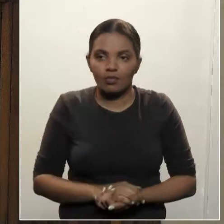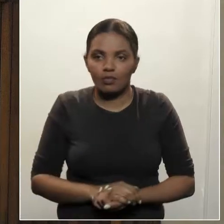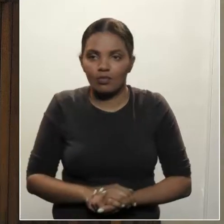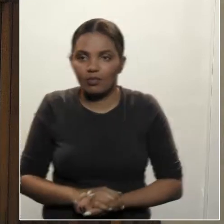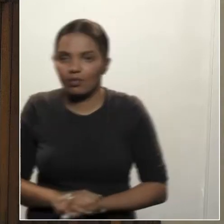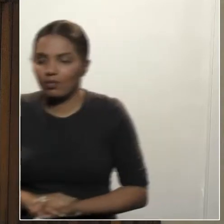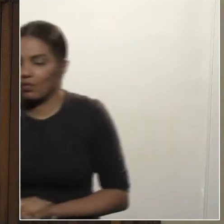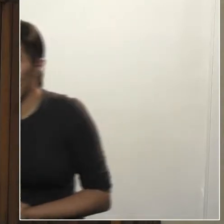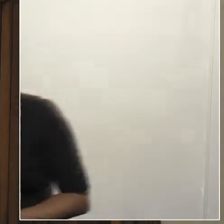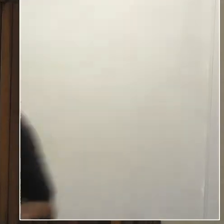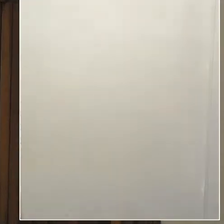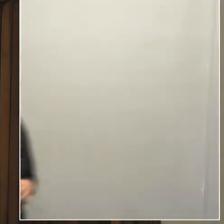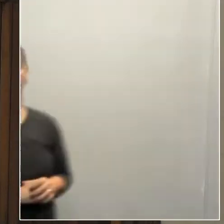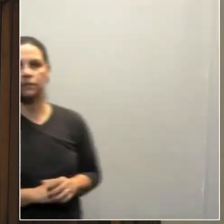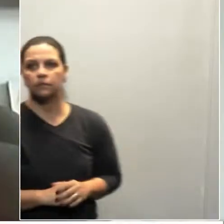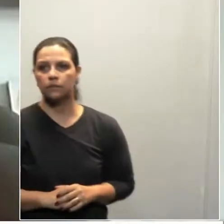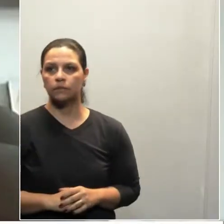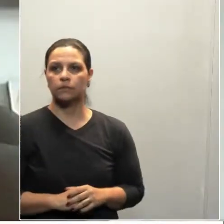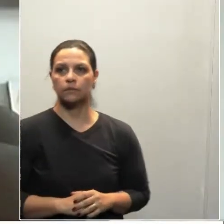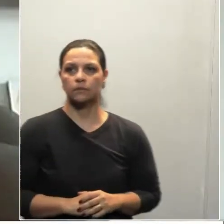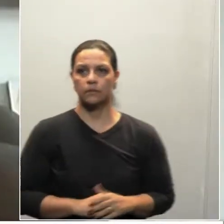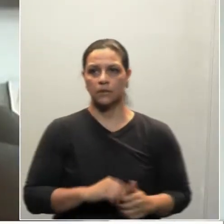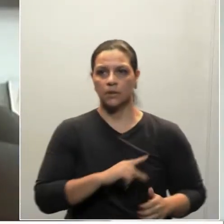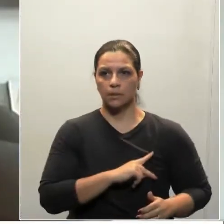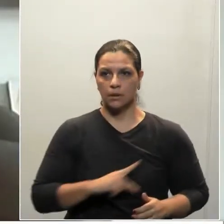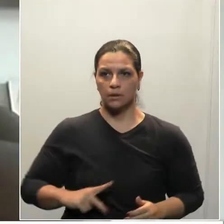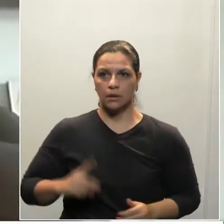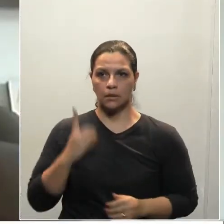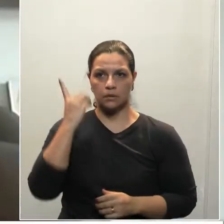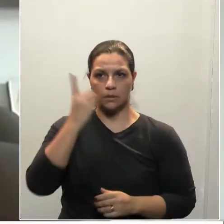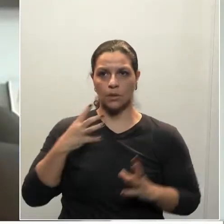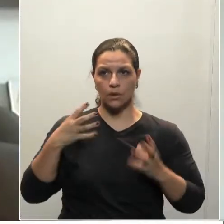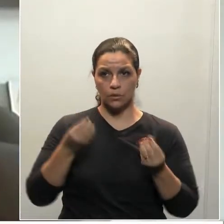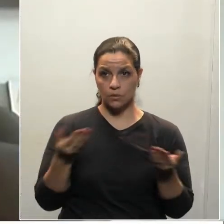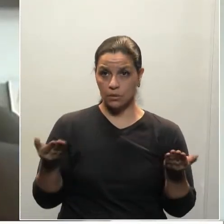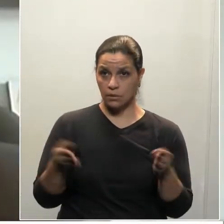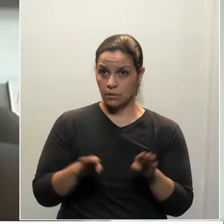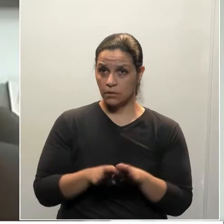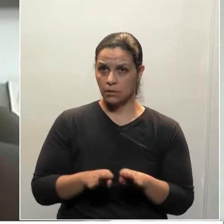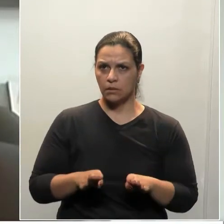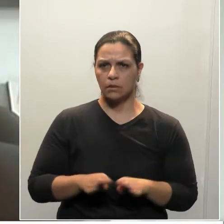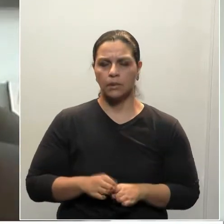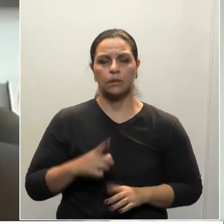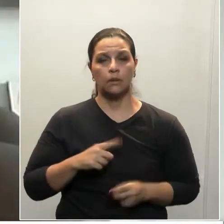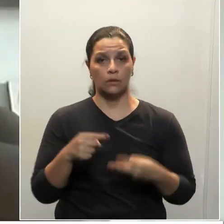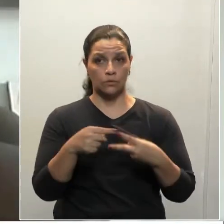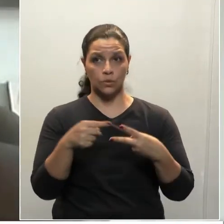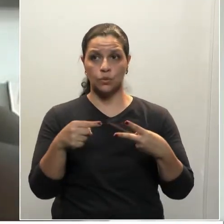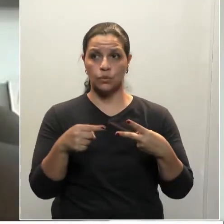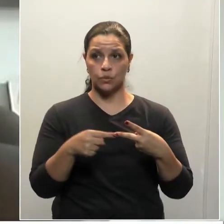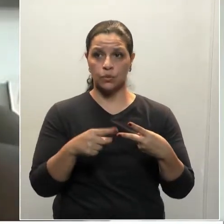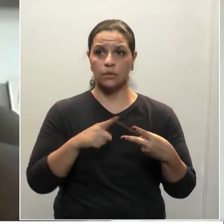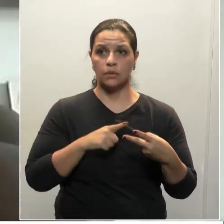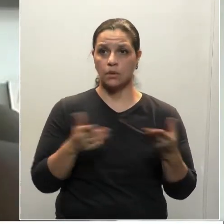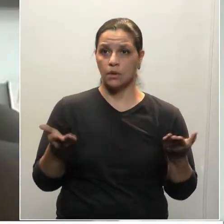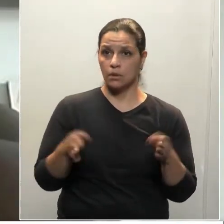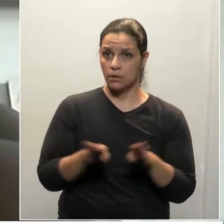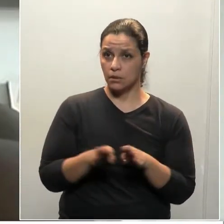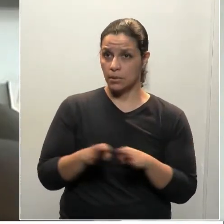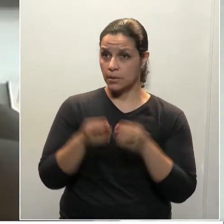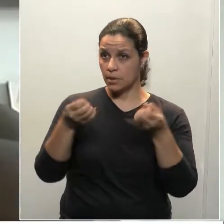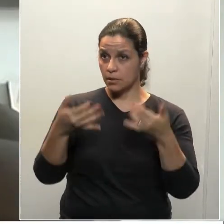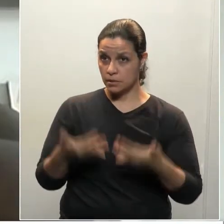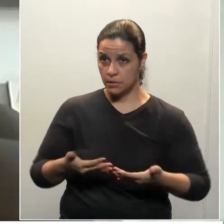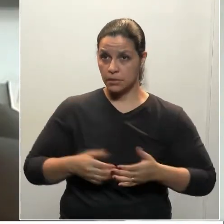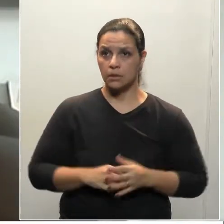Presidente, senhores deputados, senhores deputados, boa tarde. Eu tenho duas considerações que gostaria de